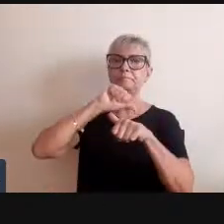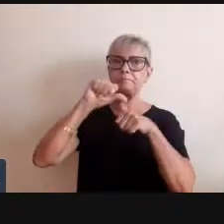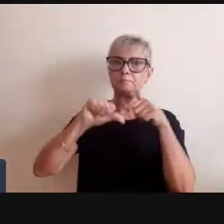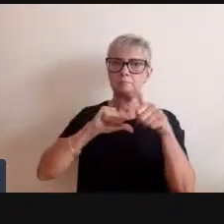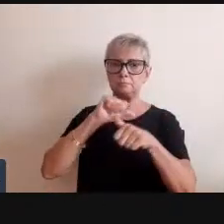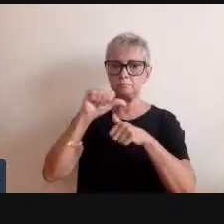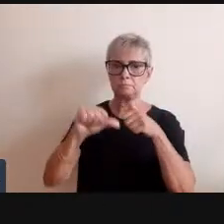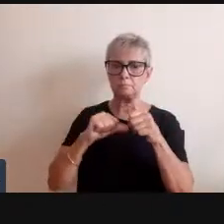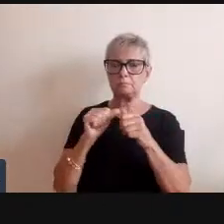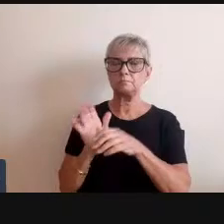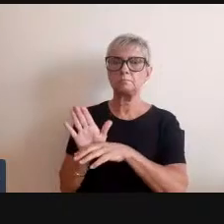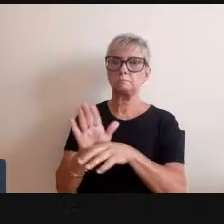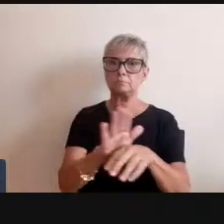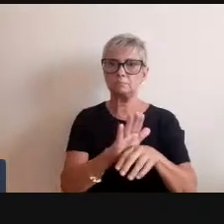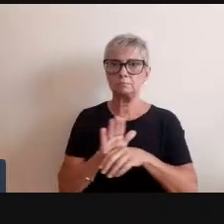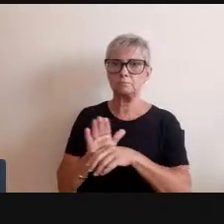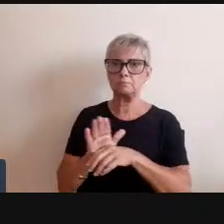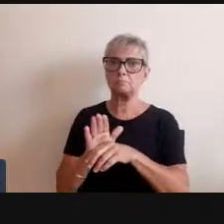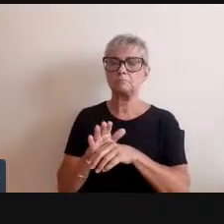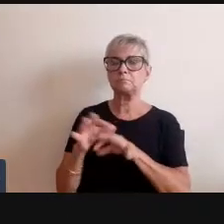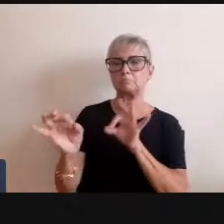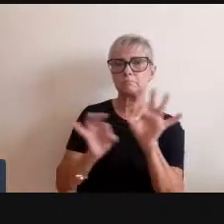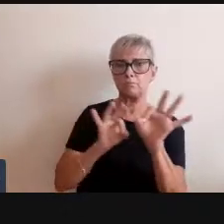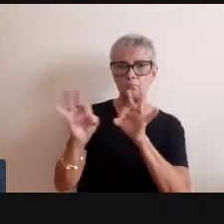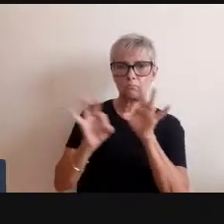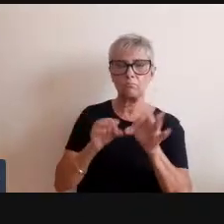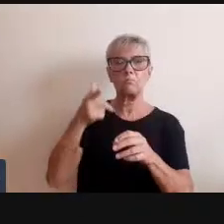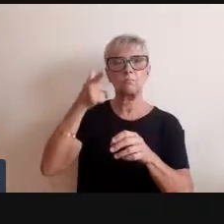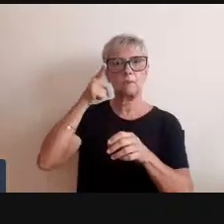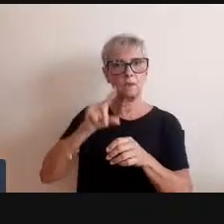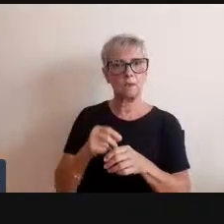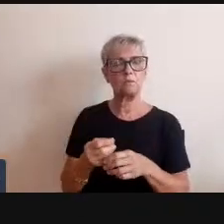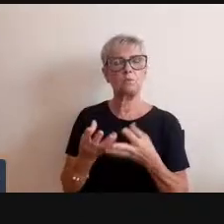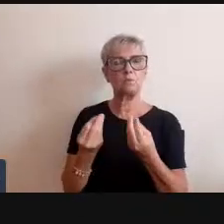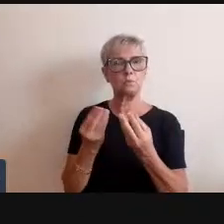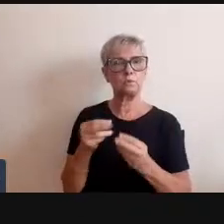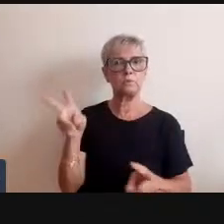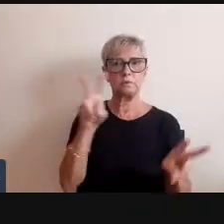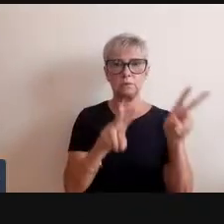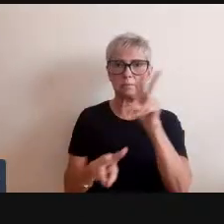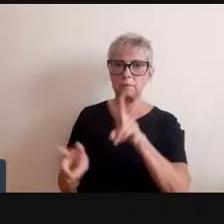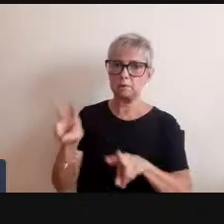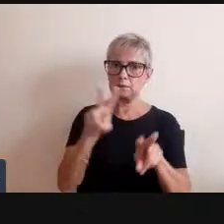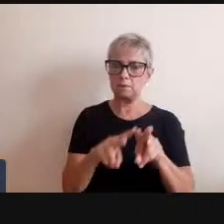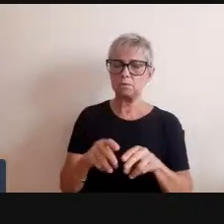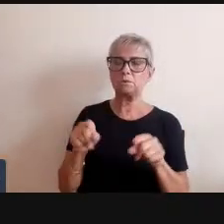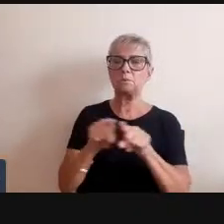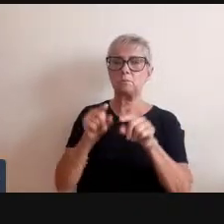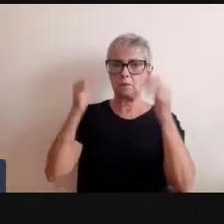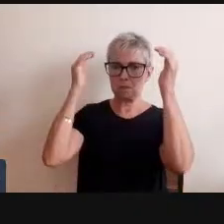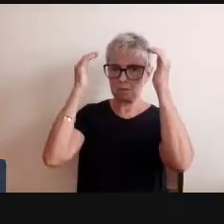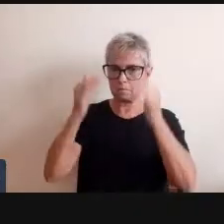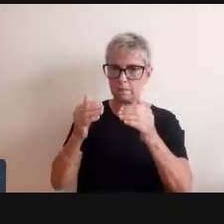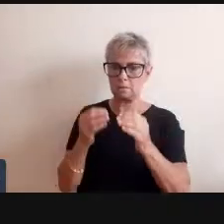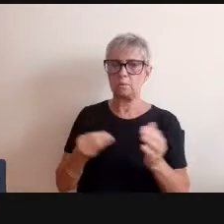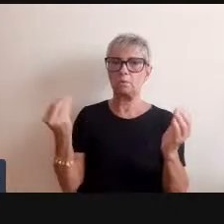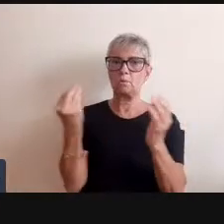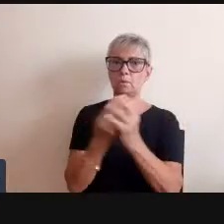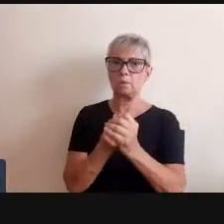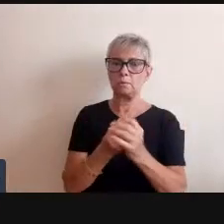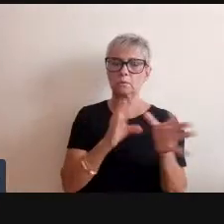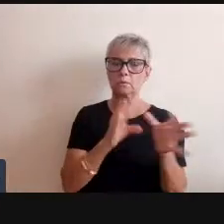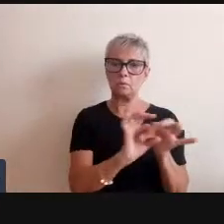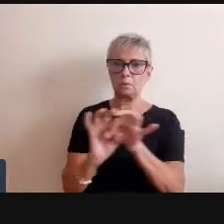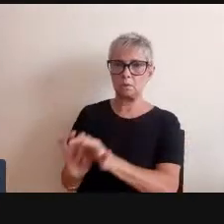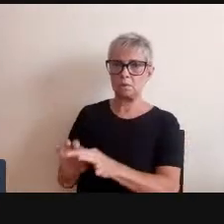colaborativa, esses projetos têm ganhado muita visibilidade e respeito dentro do contexto da arte. E eu